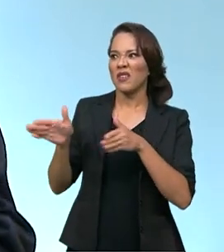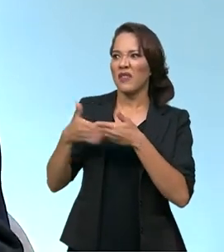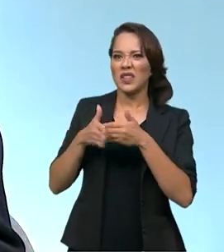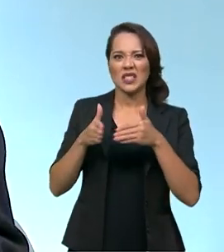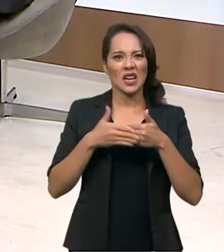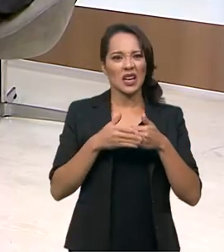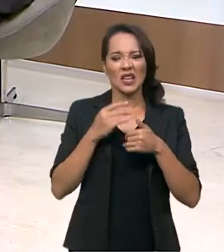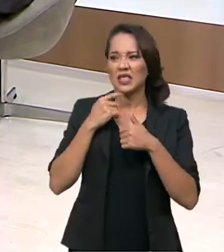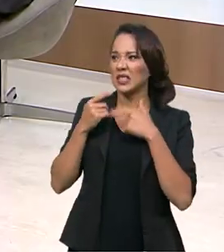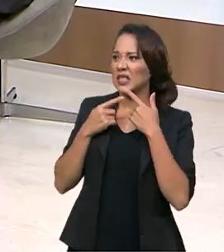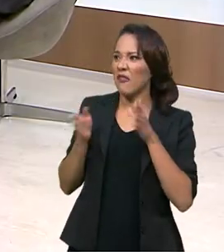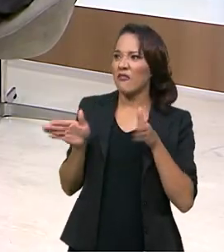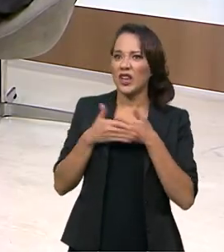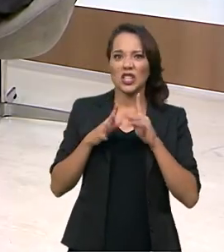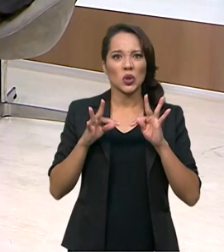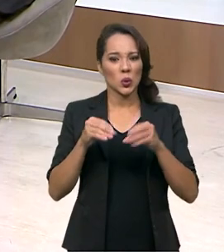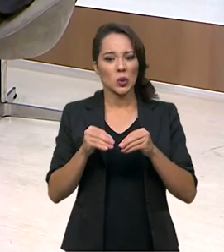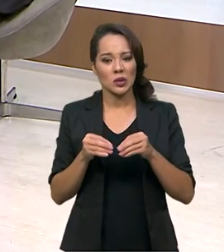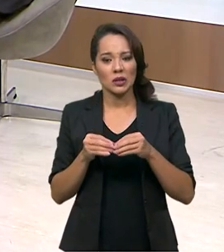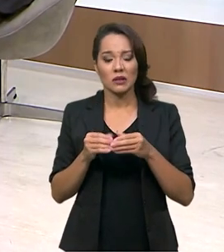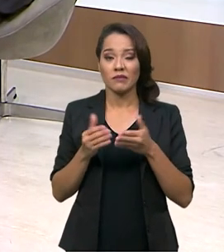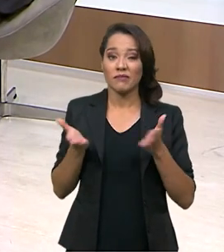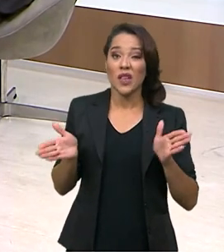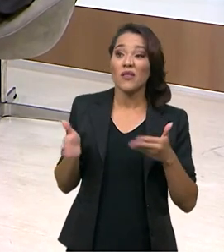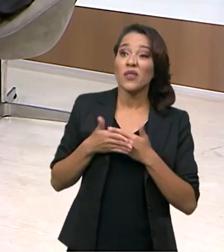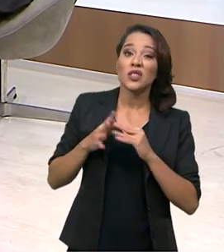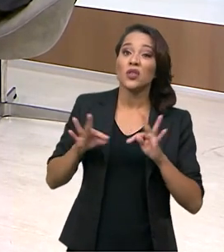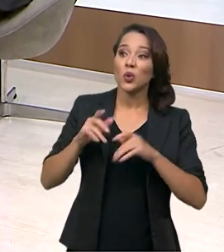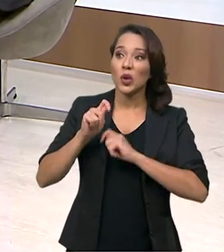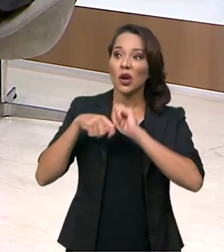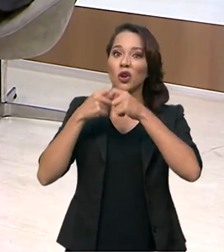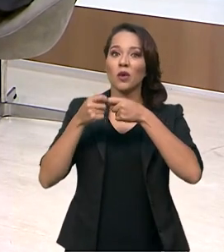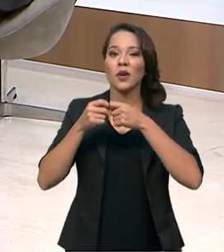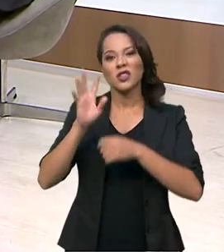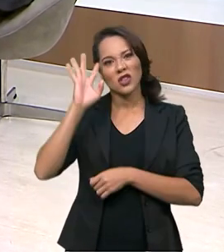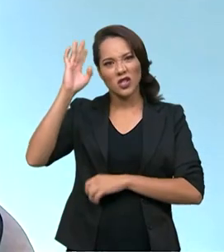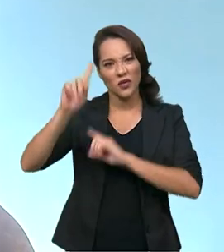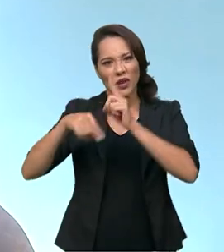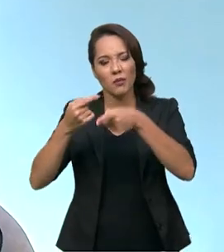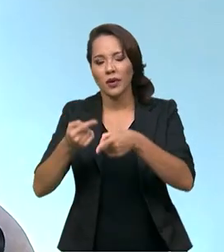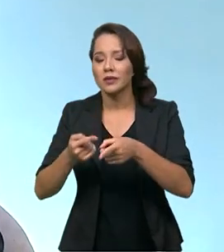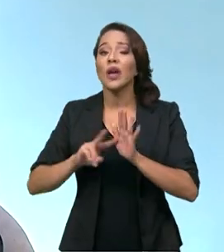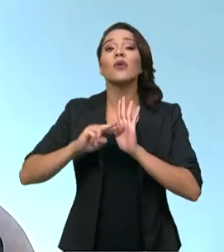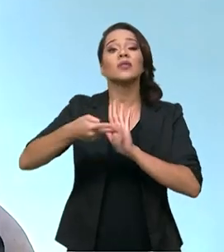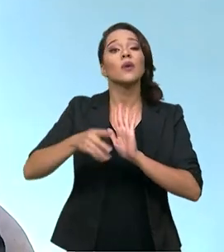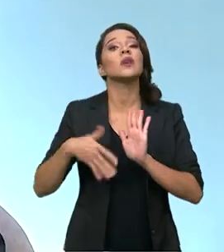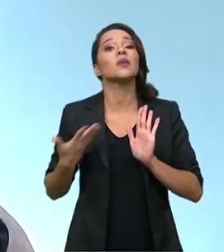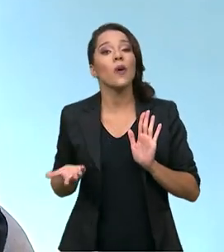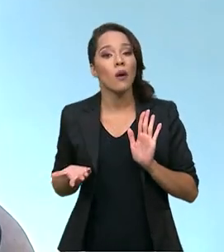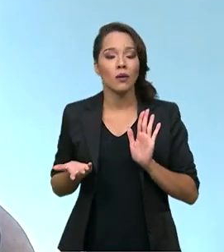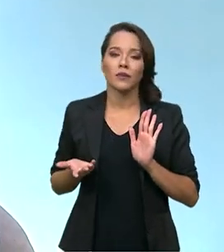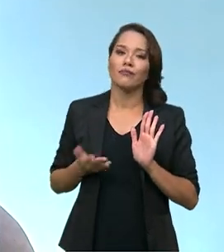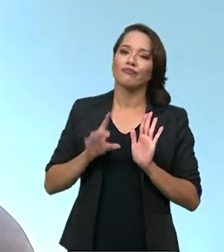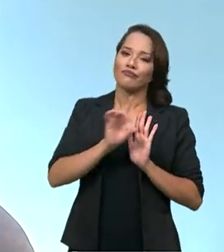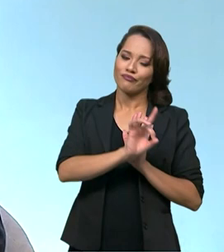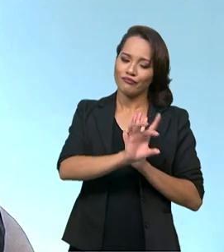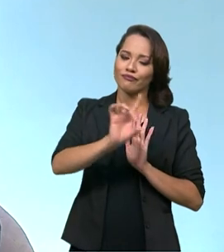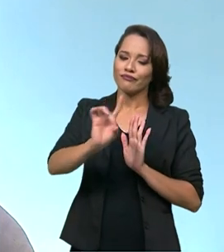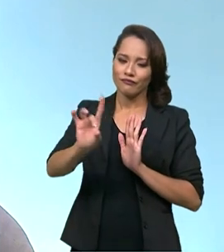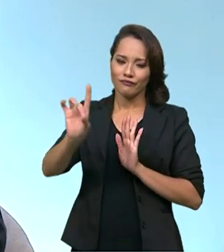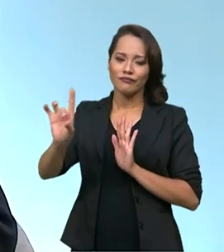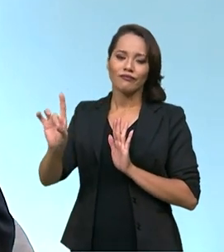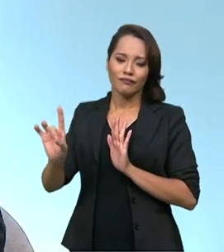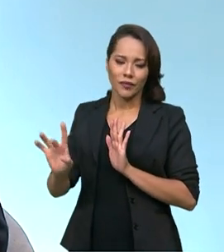tudo, fecha tudo. Então fecha tudo que a economia a gente resolve depois. E a consequência, qual é? Então cada um tem que